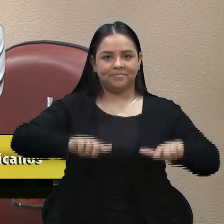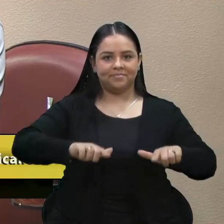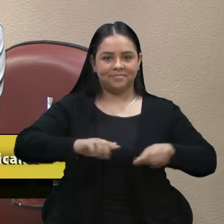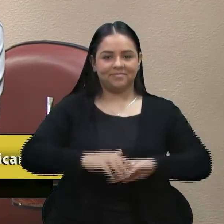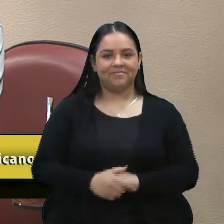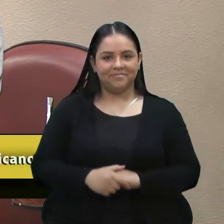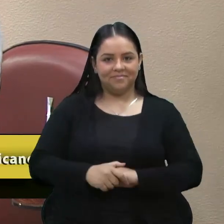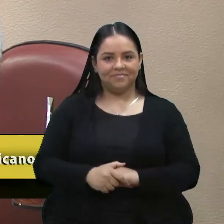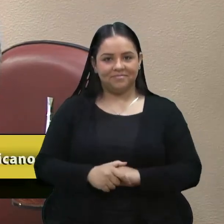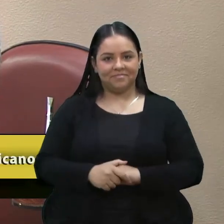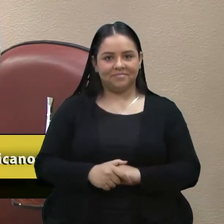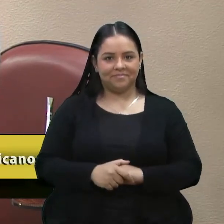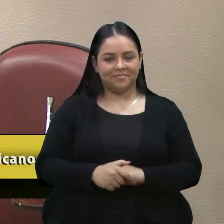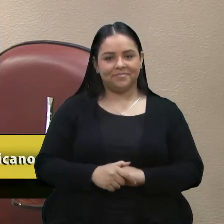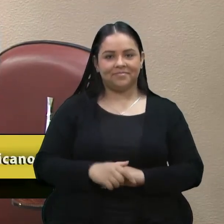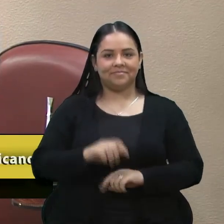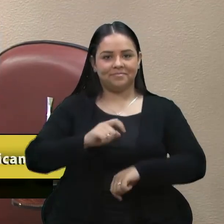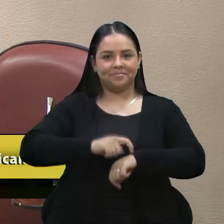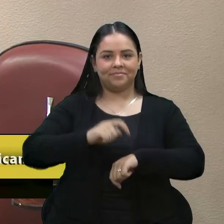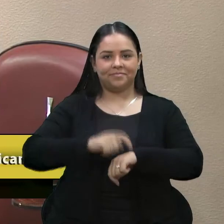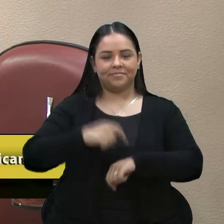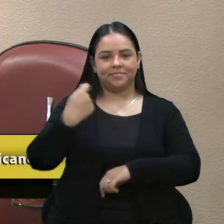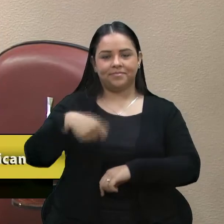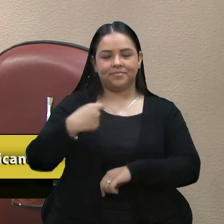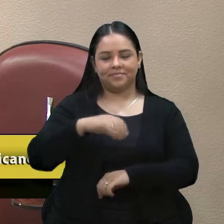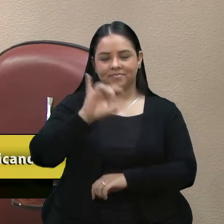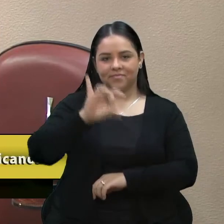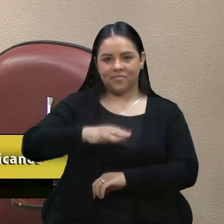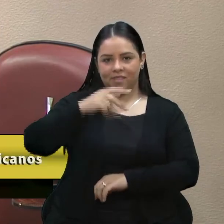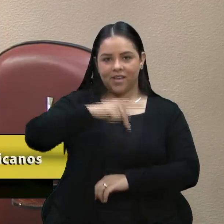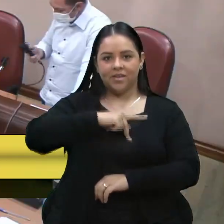momento, é muito necessário. Era isso, Presidente. Muito obrigado. Obrigado.